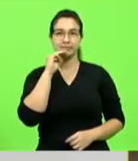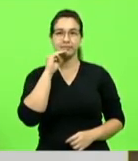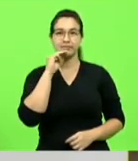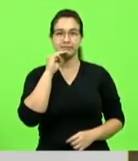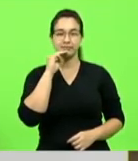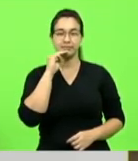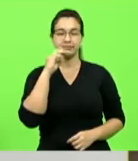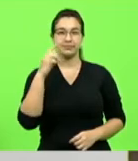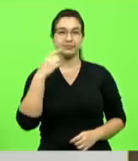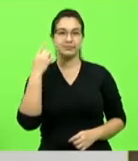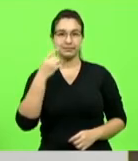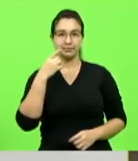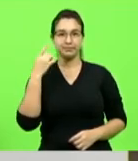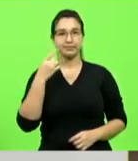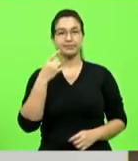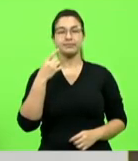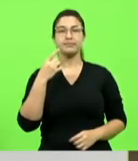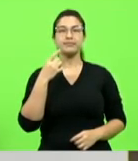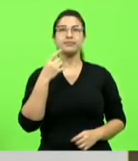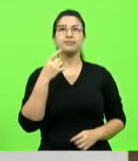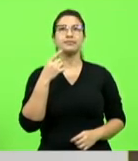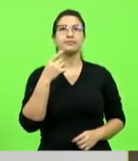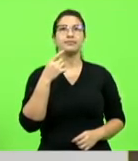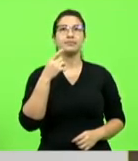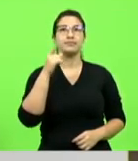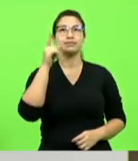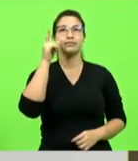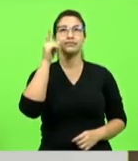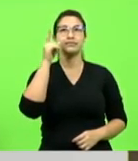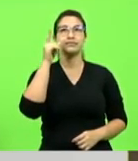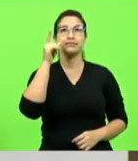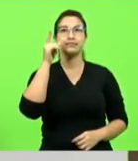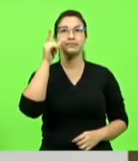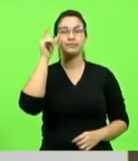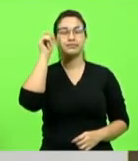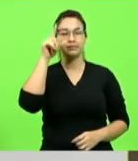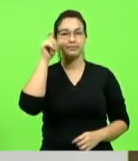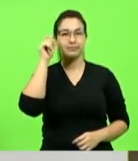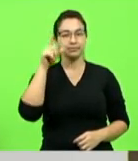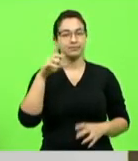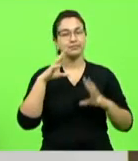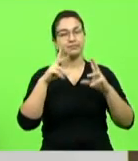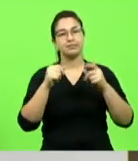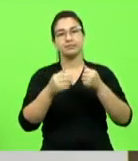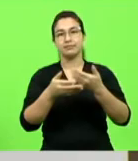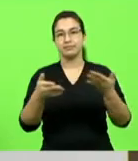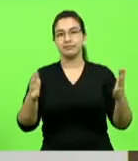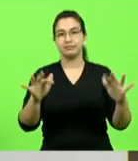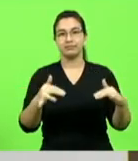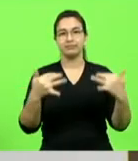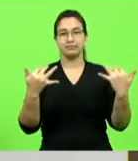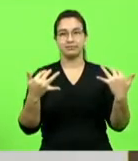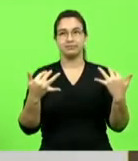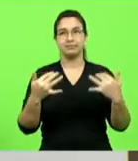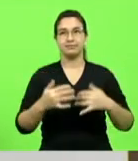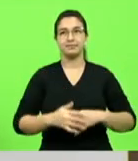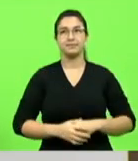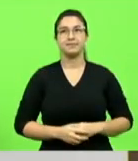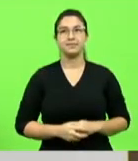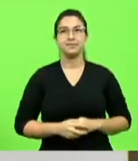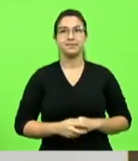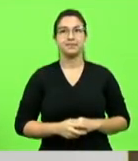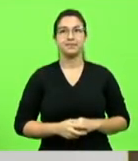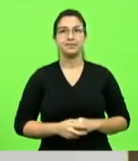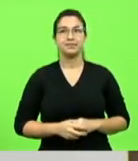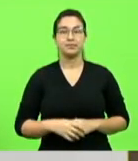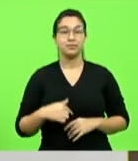deputada Carminati deputado Silvio Dreve muito bom dia todos aqueles também que nos acompanham de forma remota bom